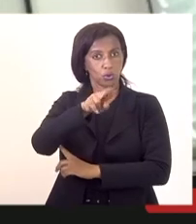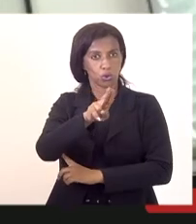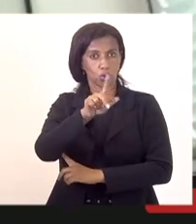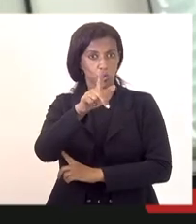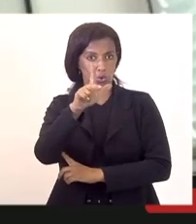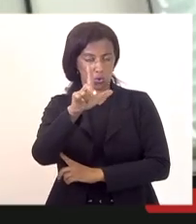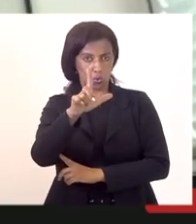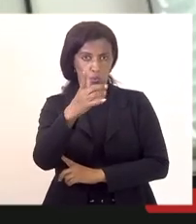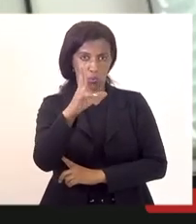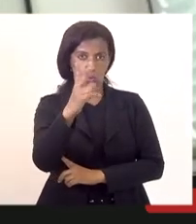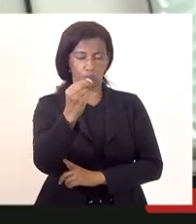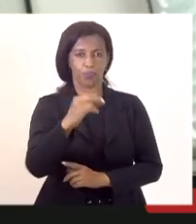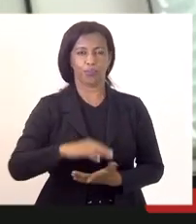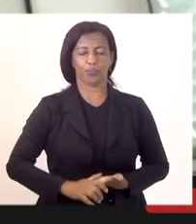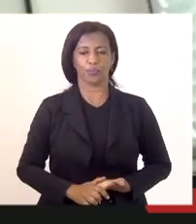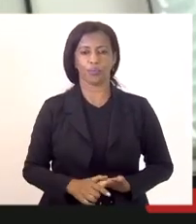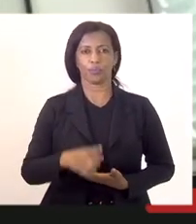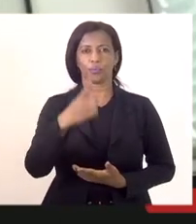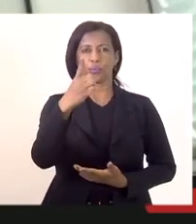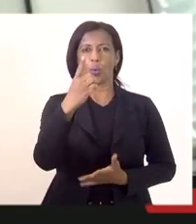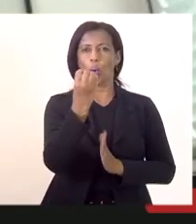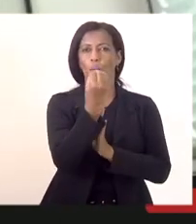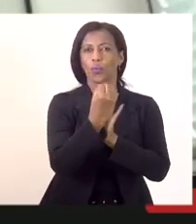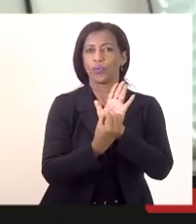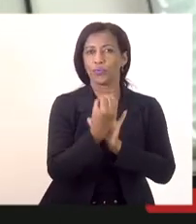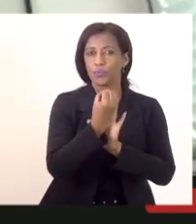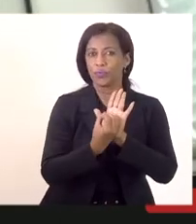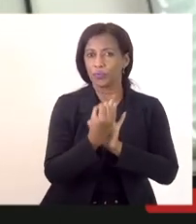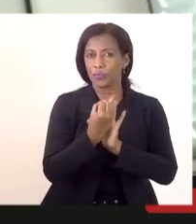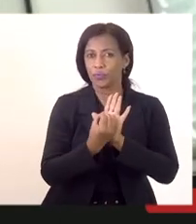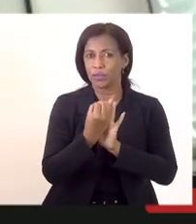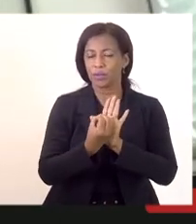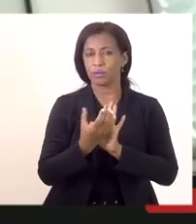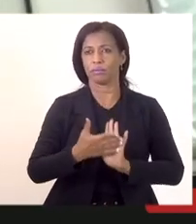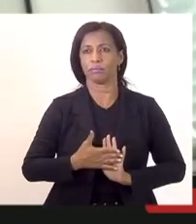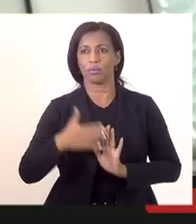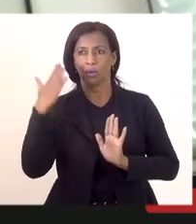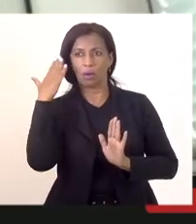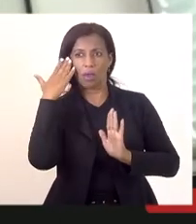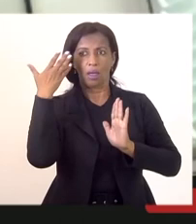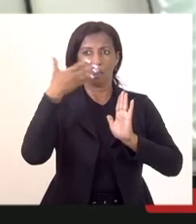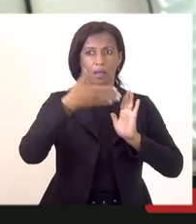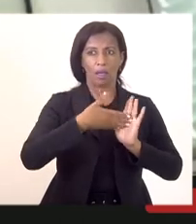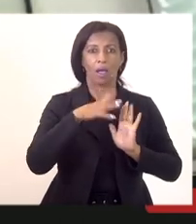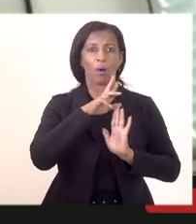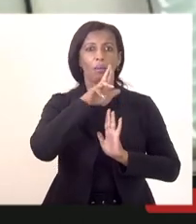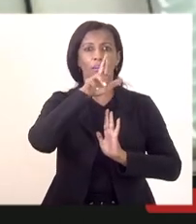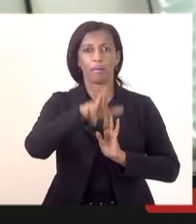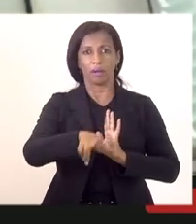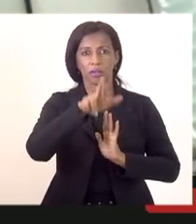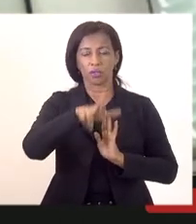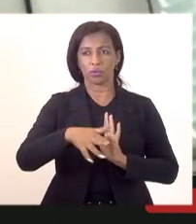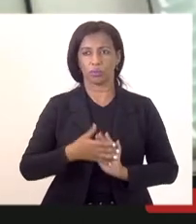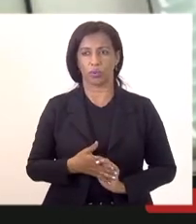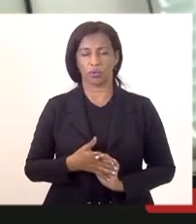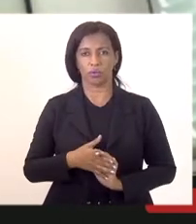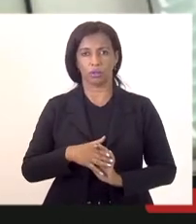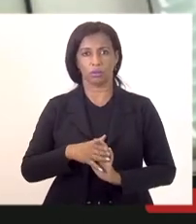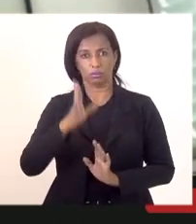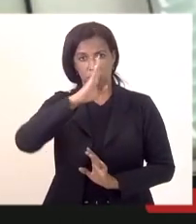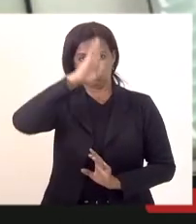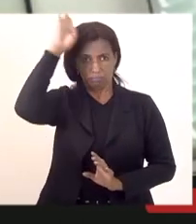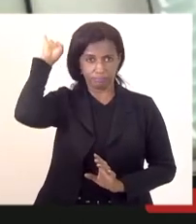um mês atrás, um ofício com referência a uma resposta da corporação